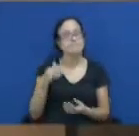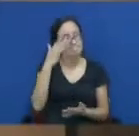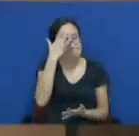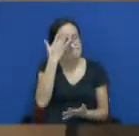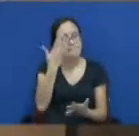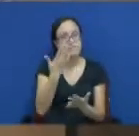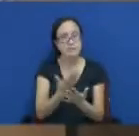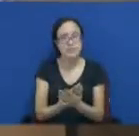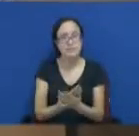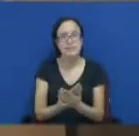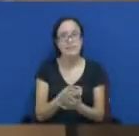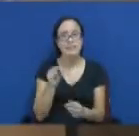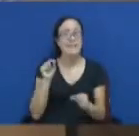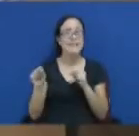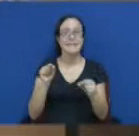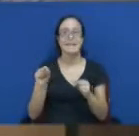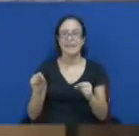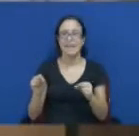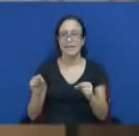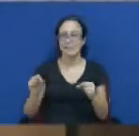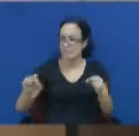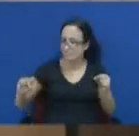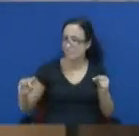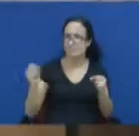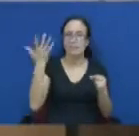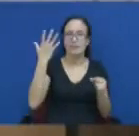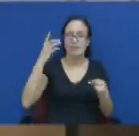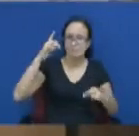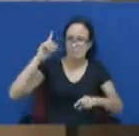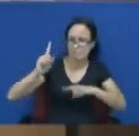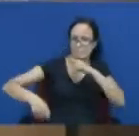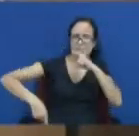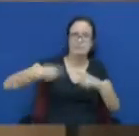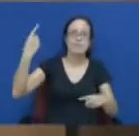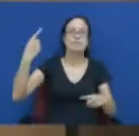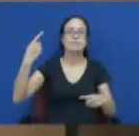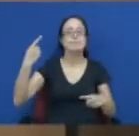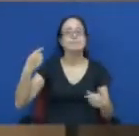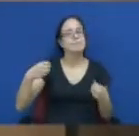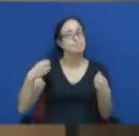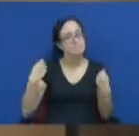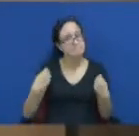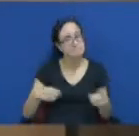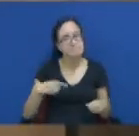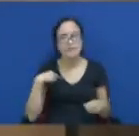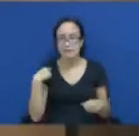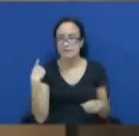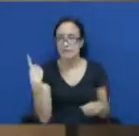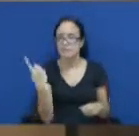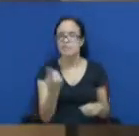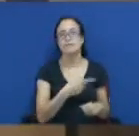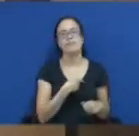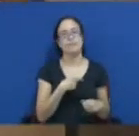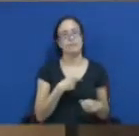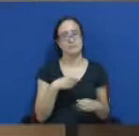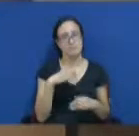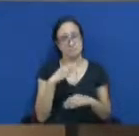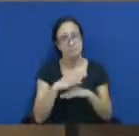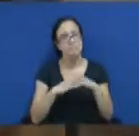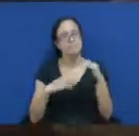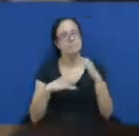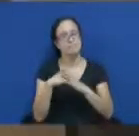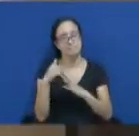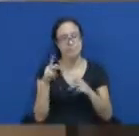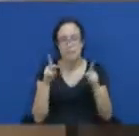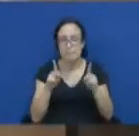fazer isso acontecer de forma precisa, de forma objetiva e com resultados percebíveis é a